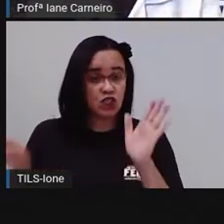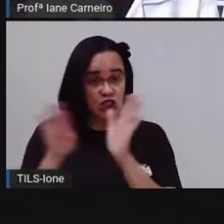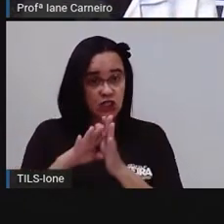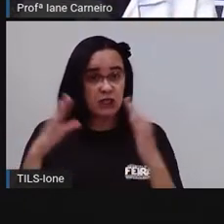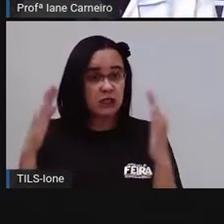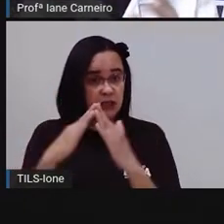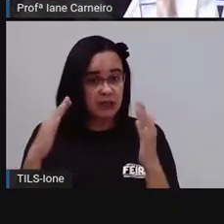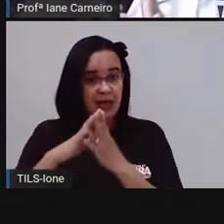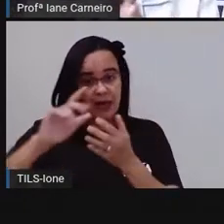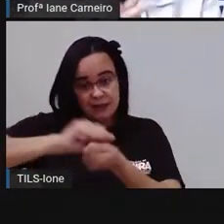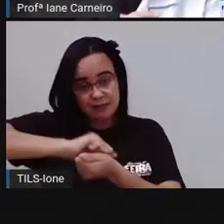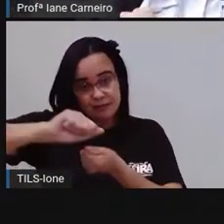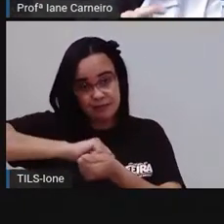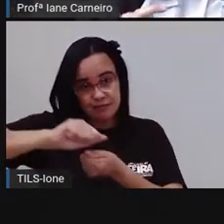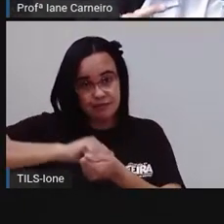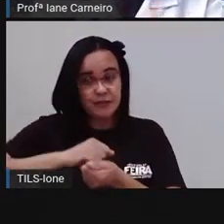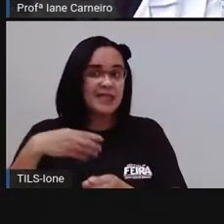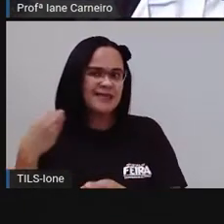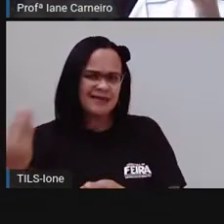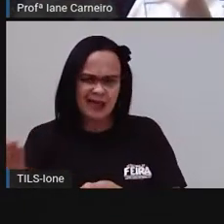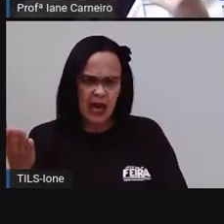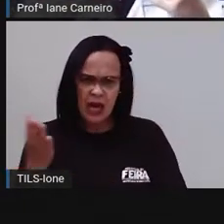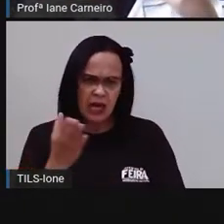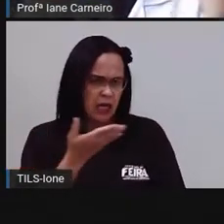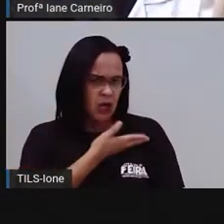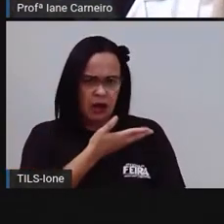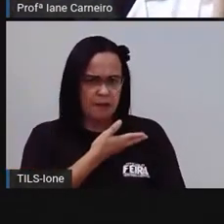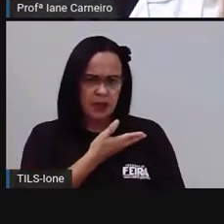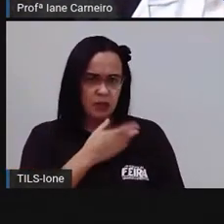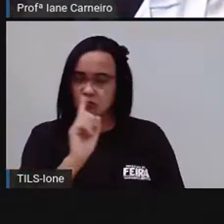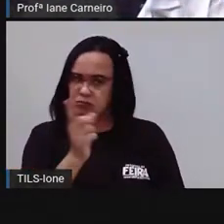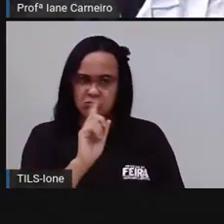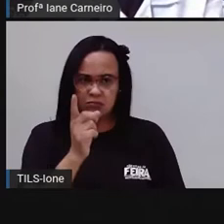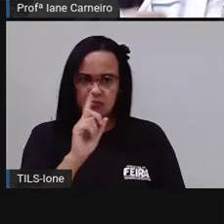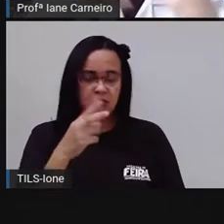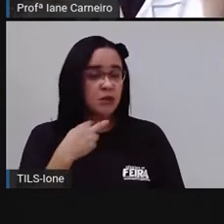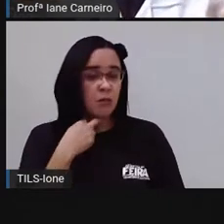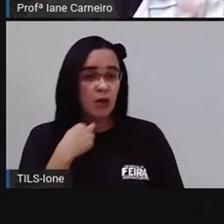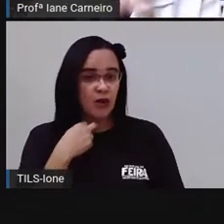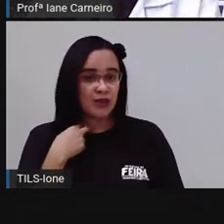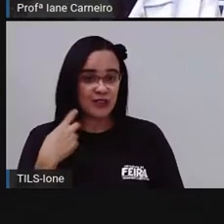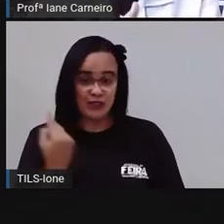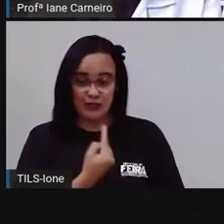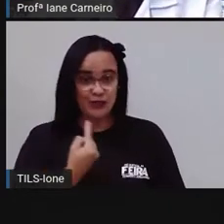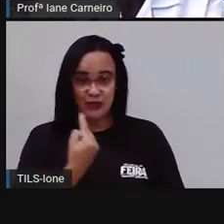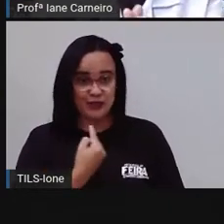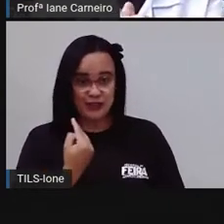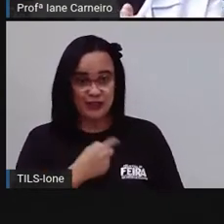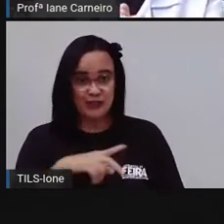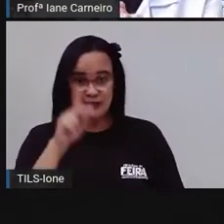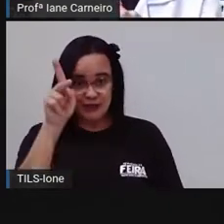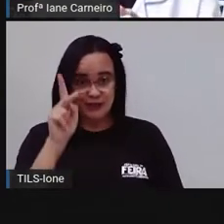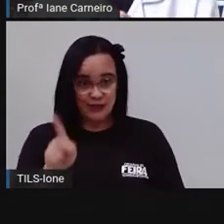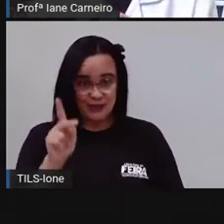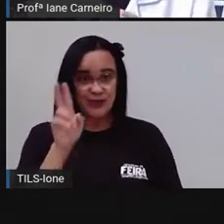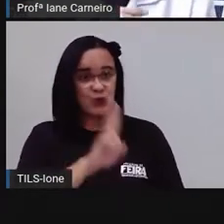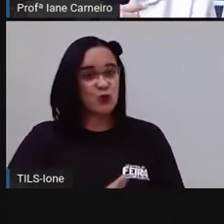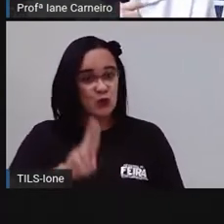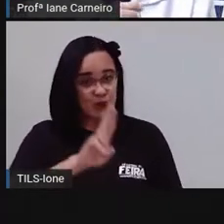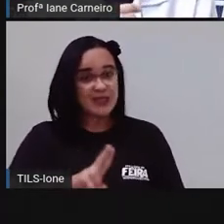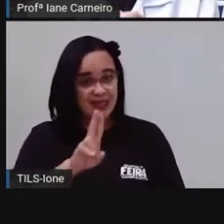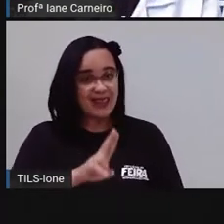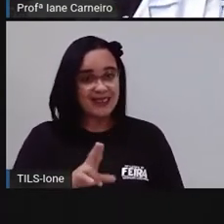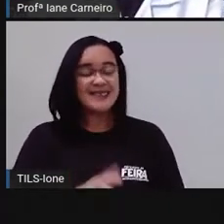compartilhar com nenhum coleguinha da sua escola. E nem em casa pode usar. Outra pessoa pode compartilhar com você essa